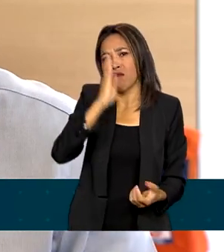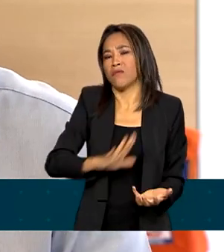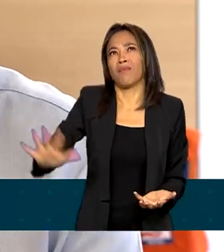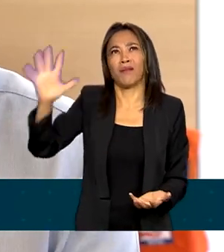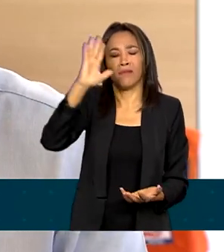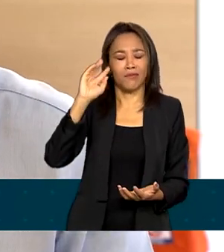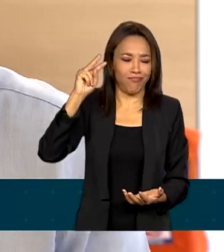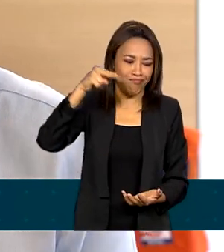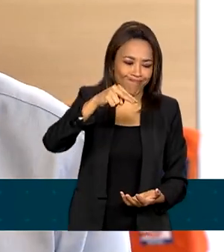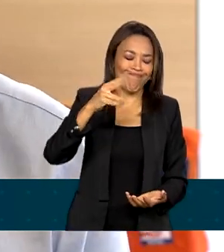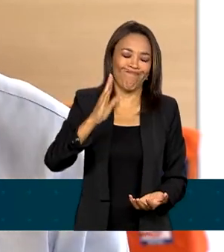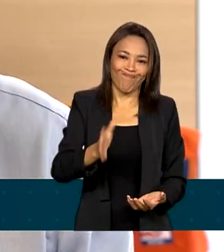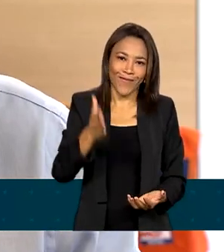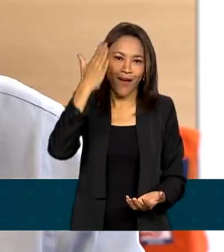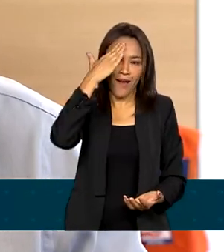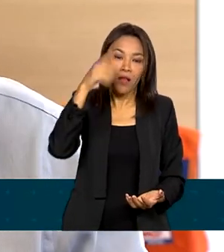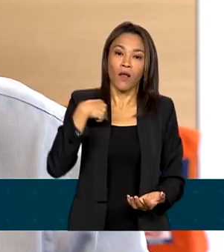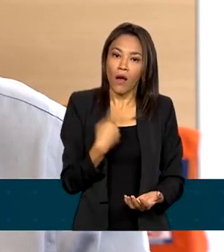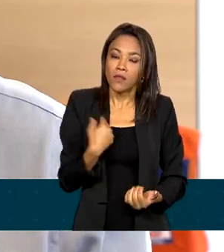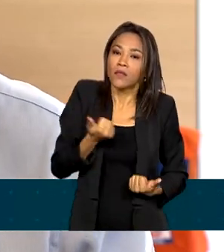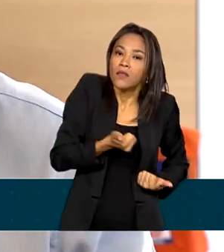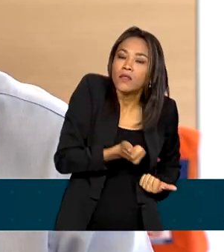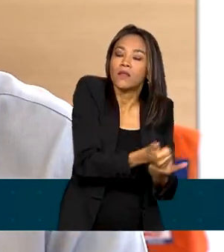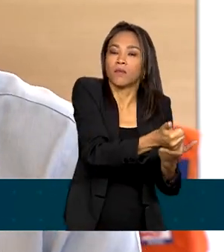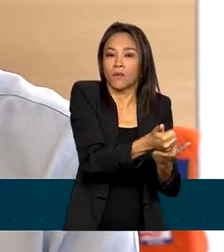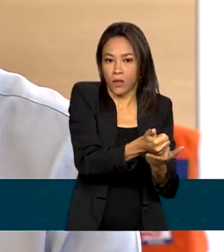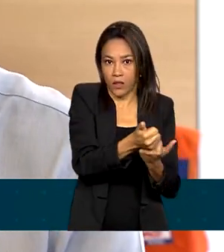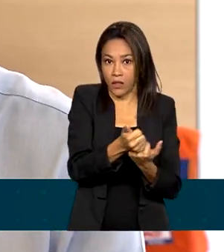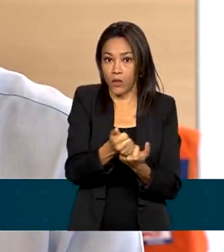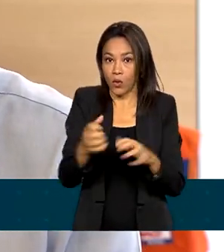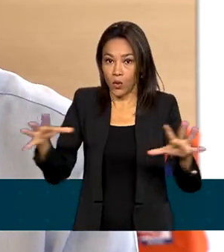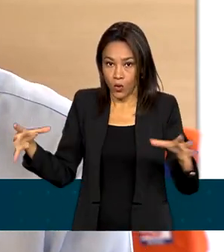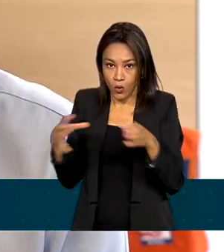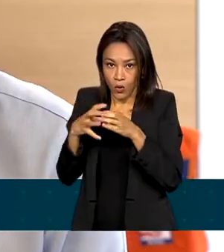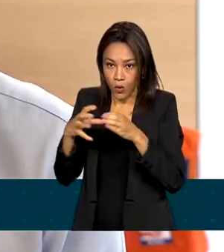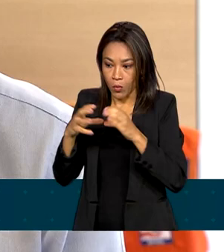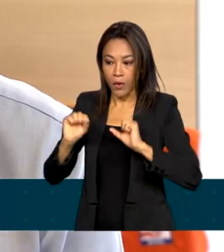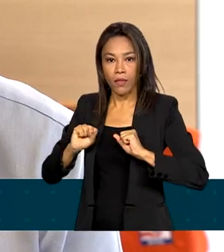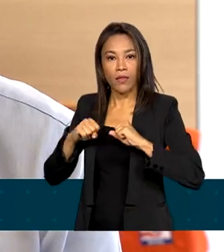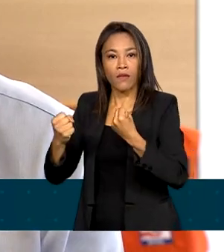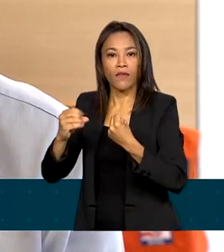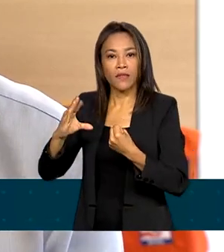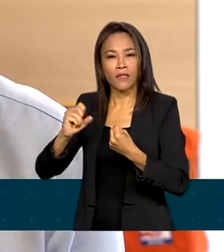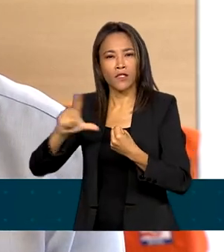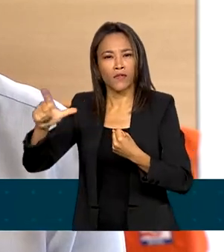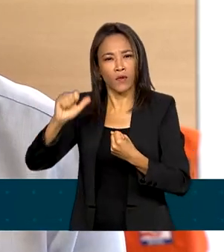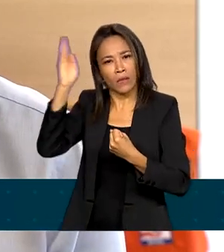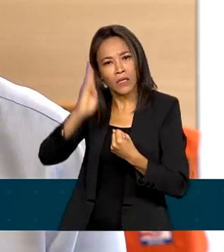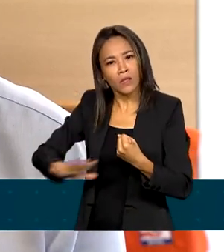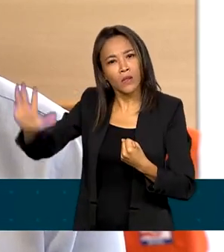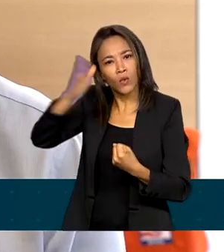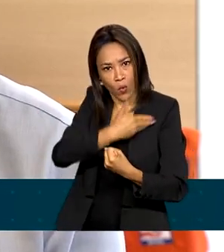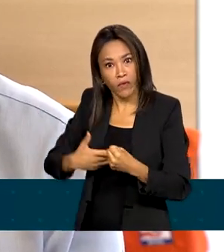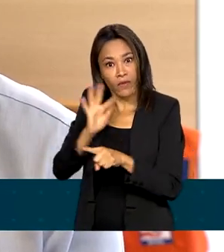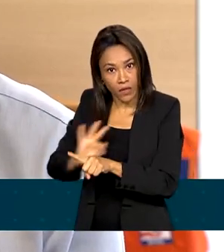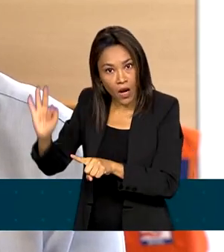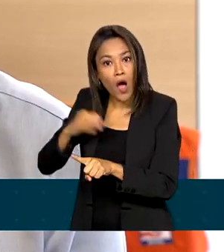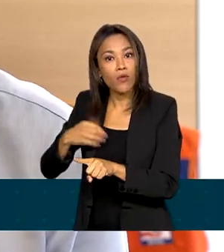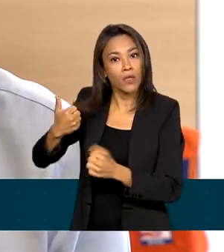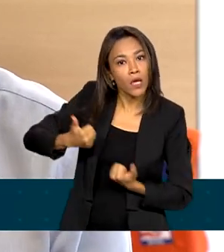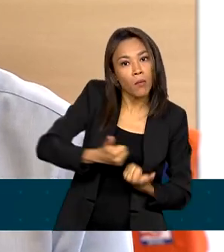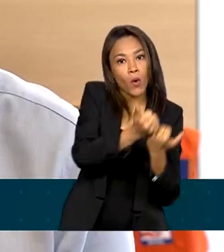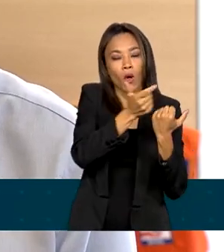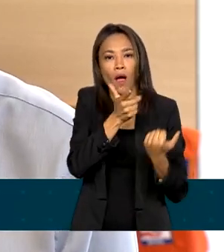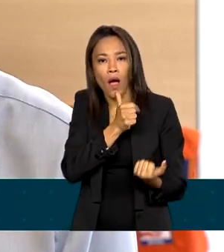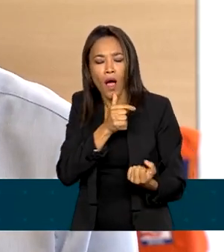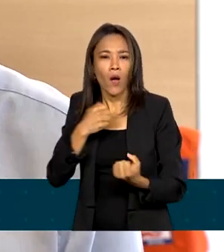estamos apoiando, em termos de resposta, a Defesa Civil Nacional já tem dado muito apoio, questão de água, carro-pipa,